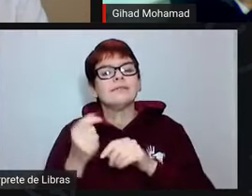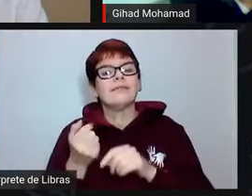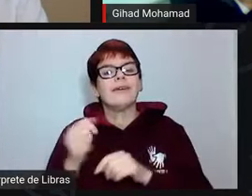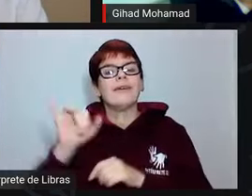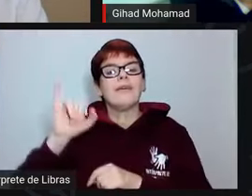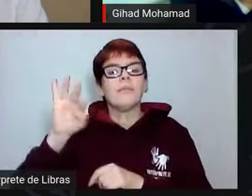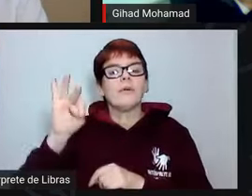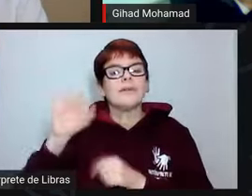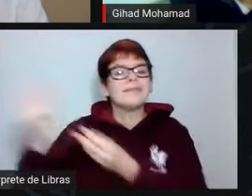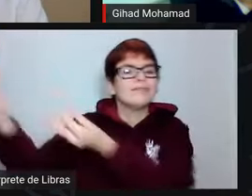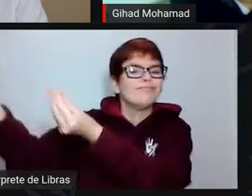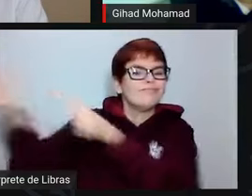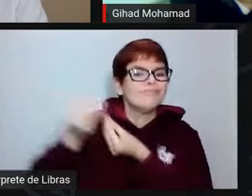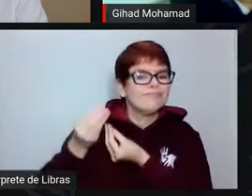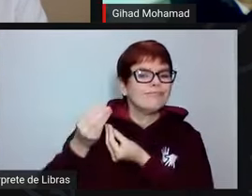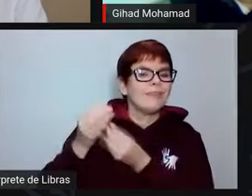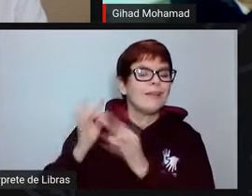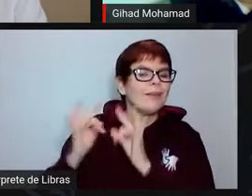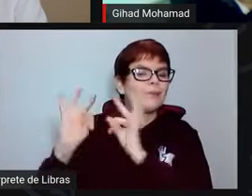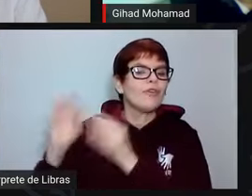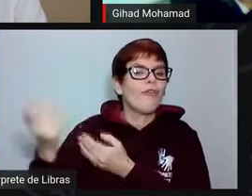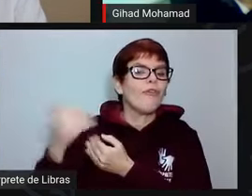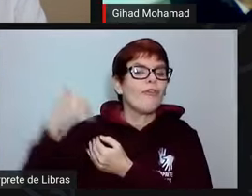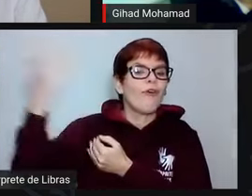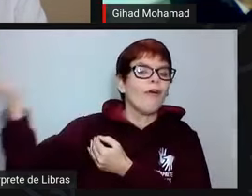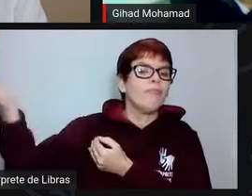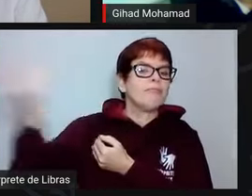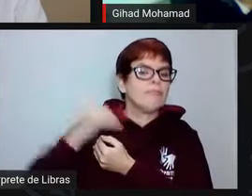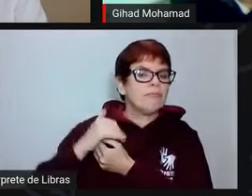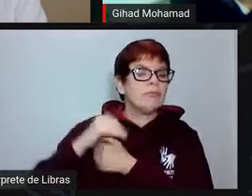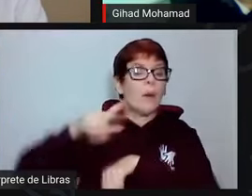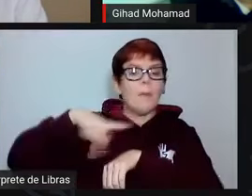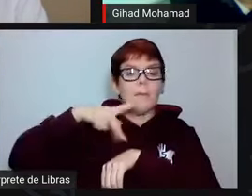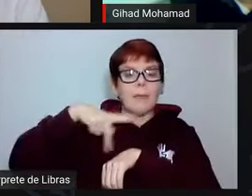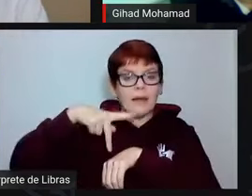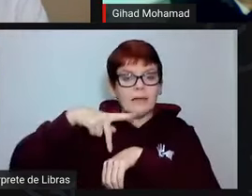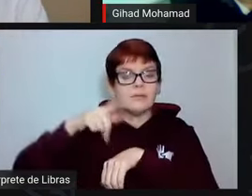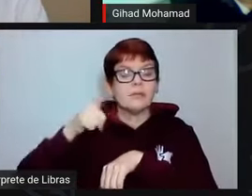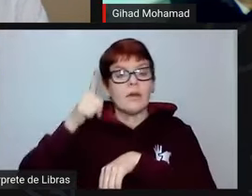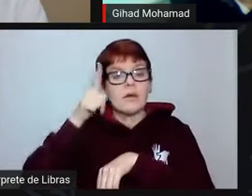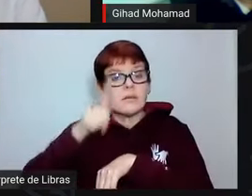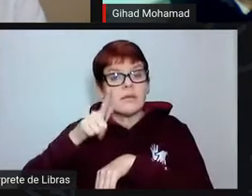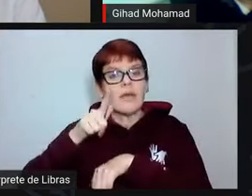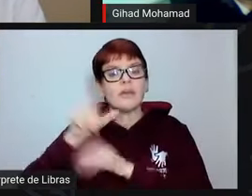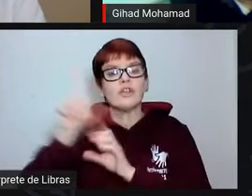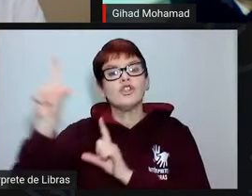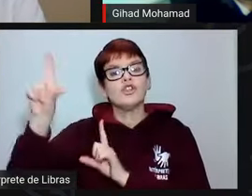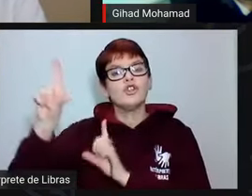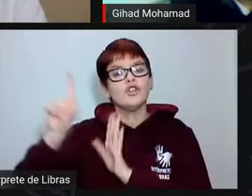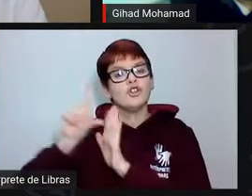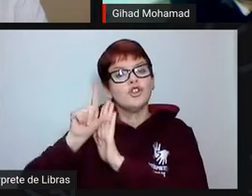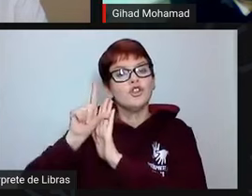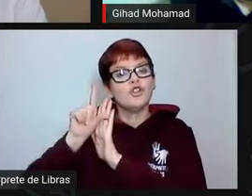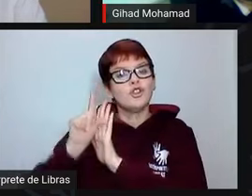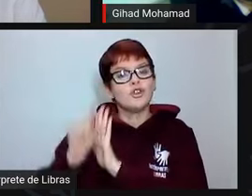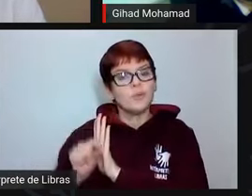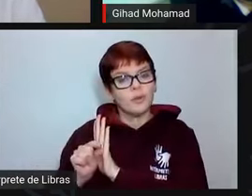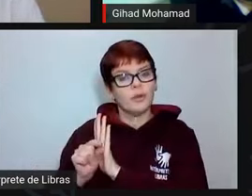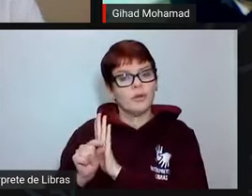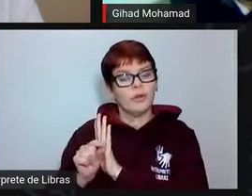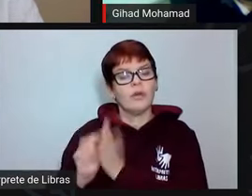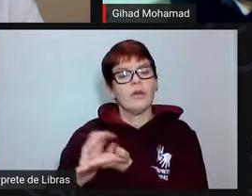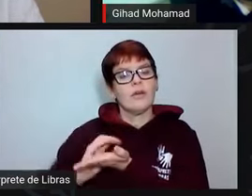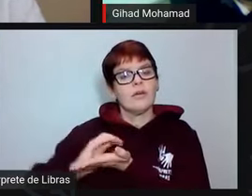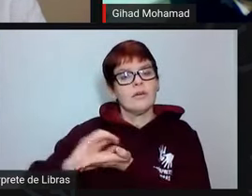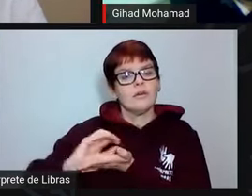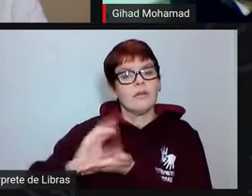conhecimento, a importação de tecnologia. Na medida que o país passa a reduzir os seus investimentos